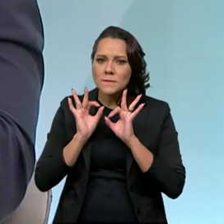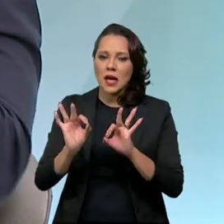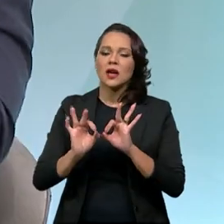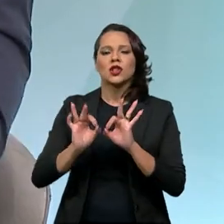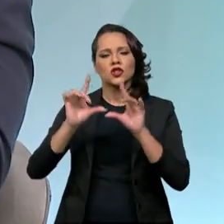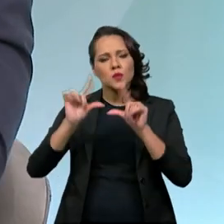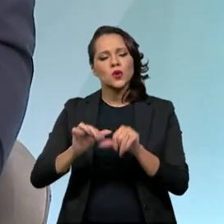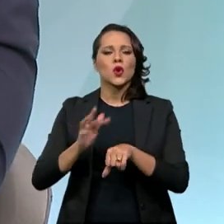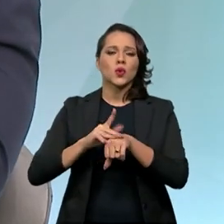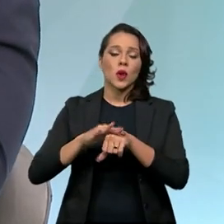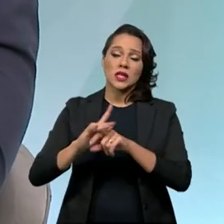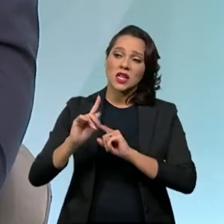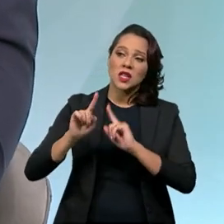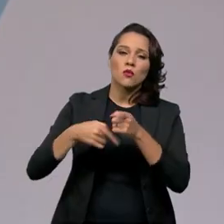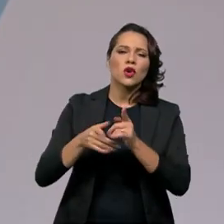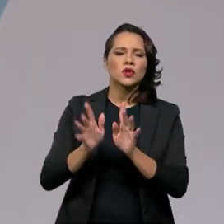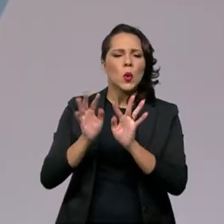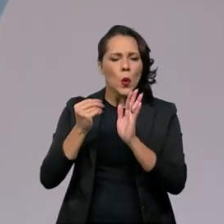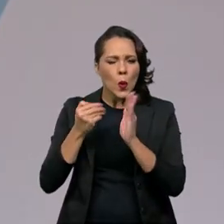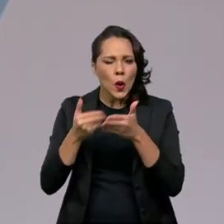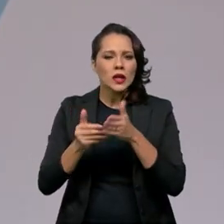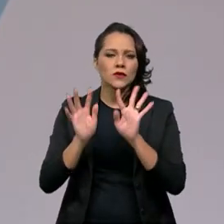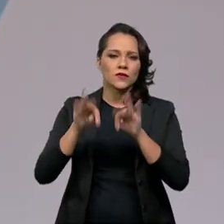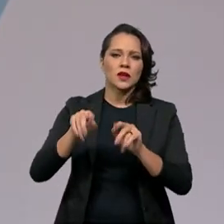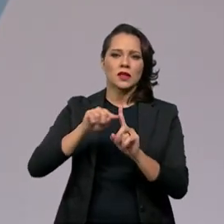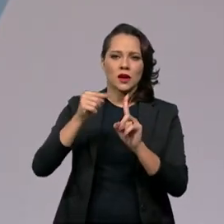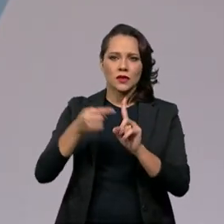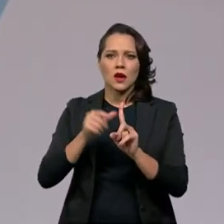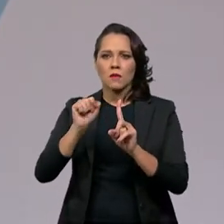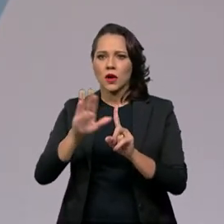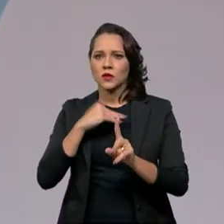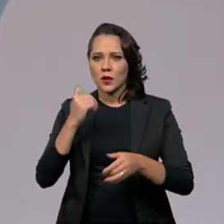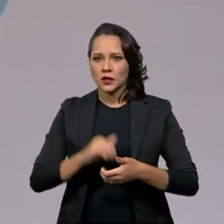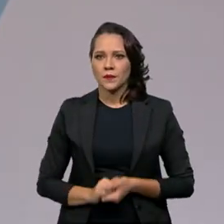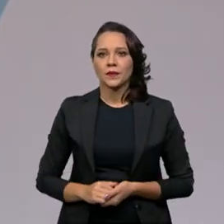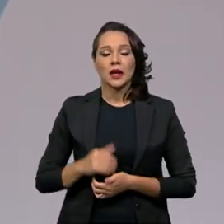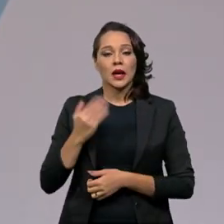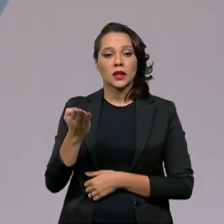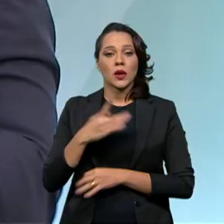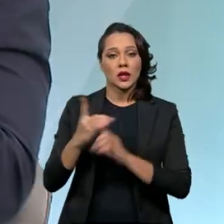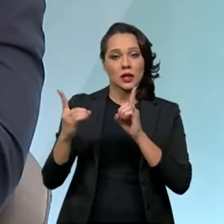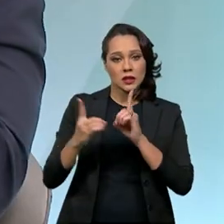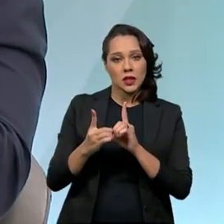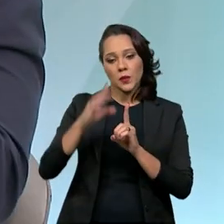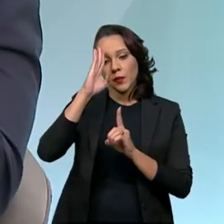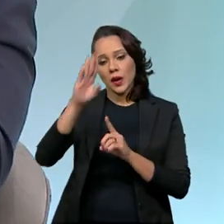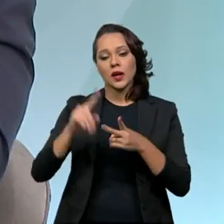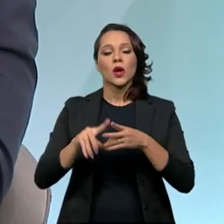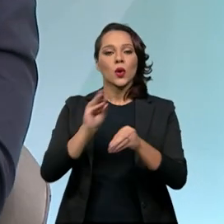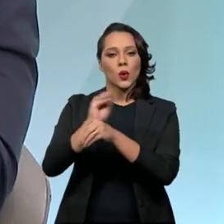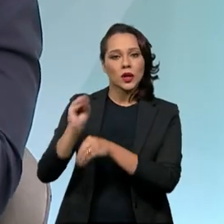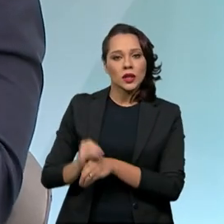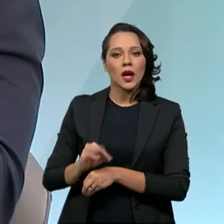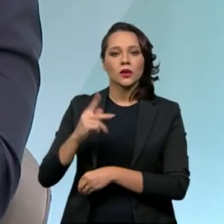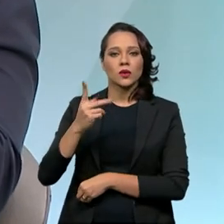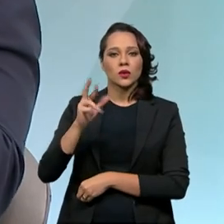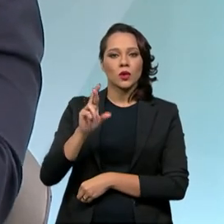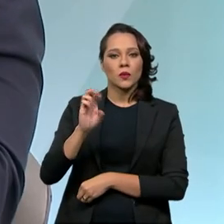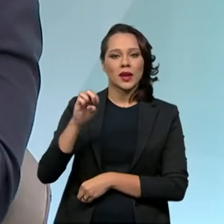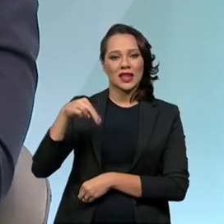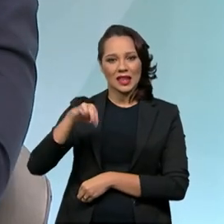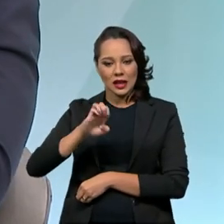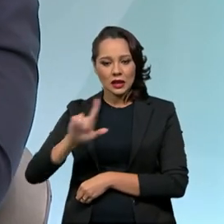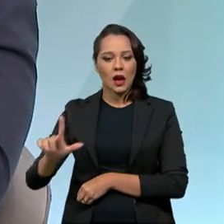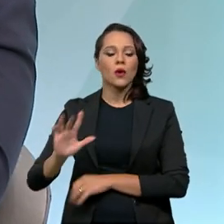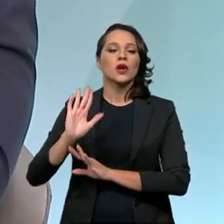as doenças que lá no final da gravidez podem levar à morte. Então, a junção entre a atenção primária, do cuidado no pré-natal, um pré-natal bem